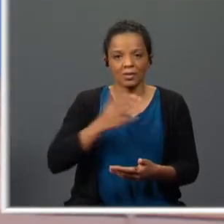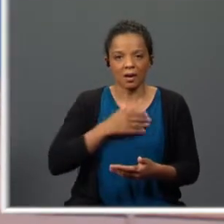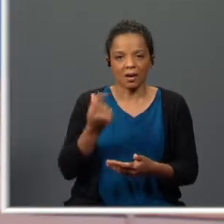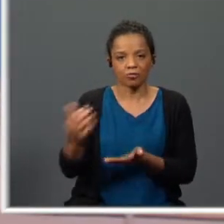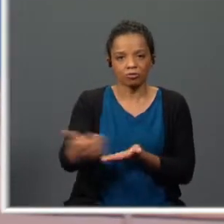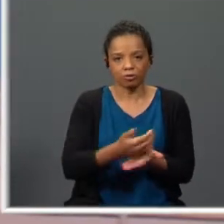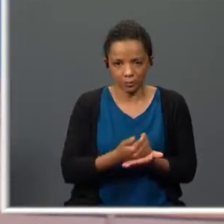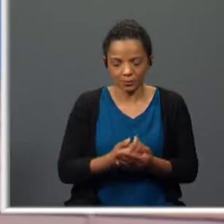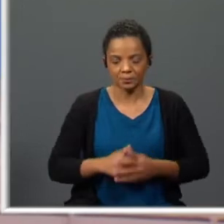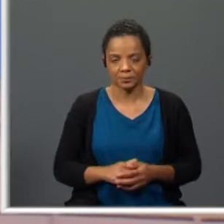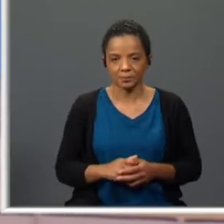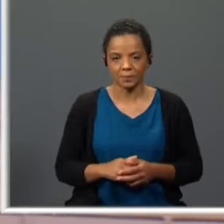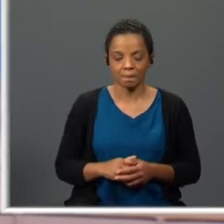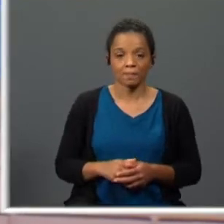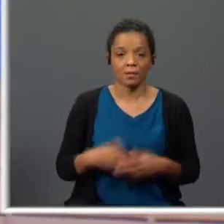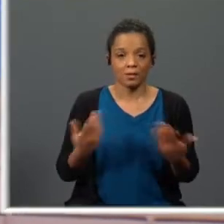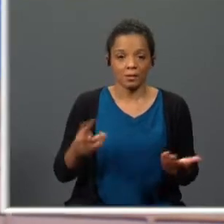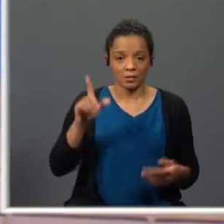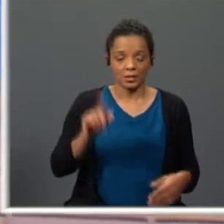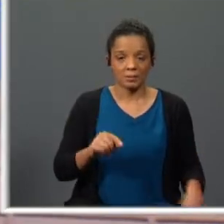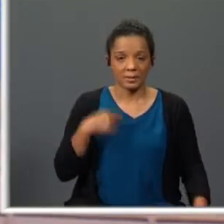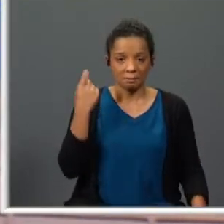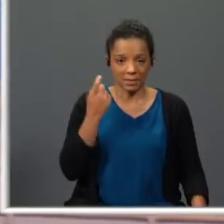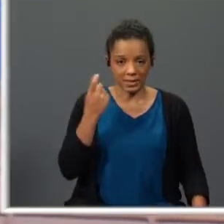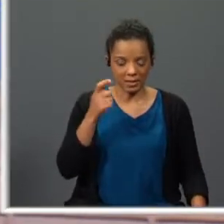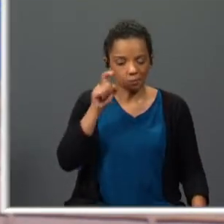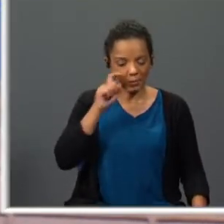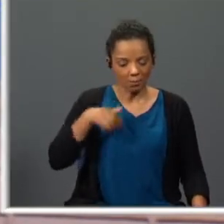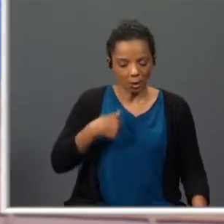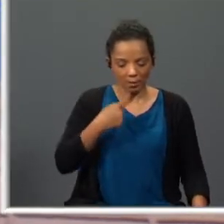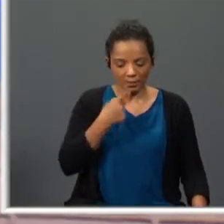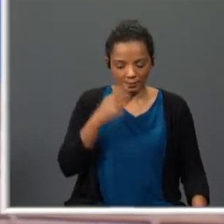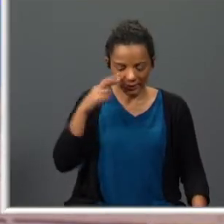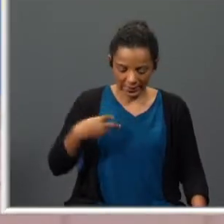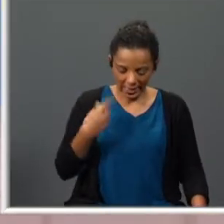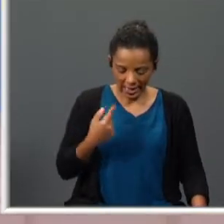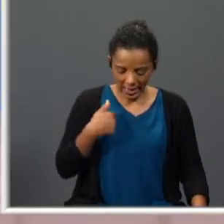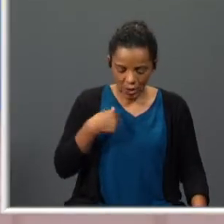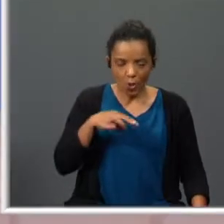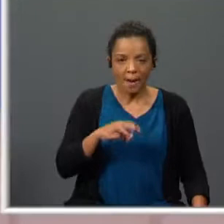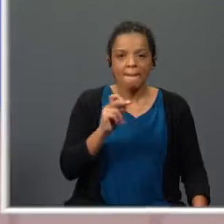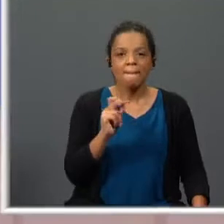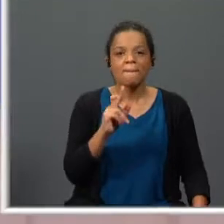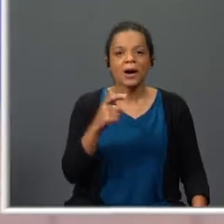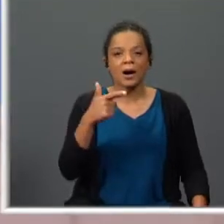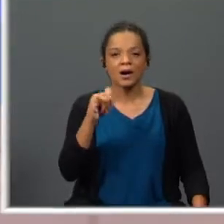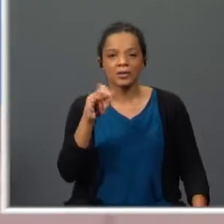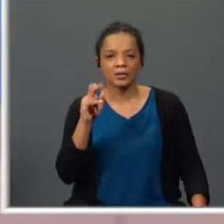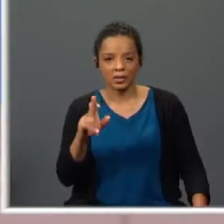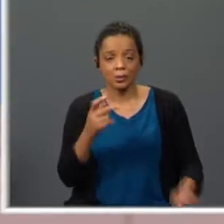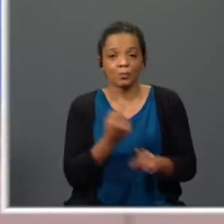dinheiro e considera-se em sua defesa uma mártir porquê? porque durante a vida